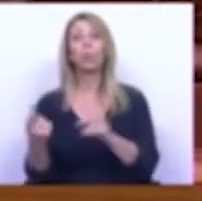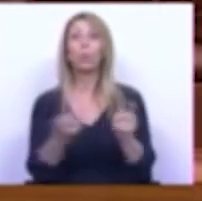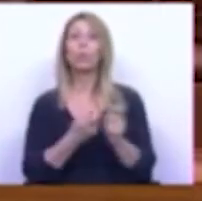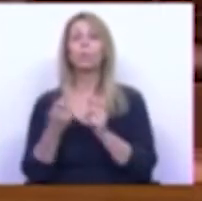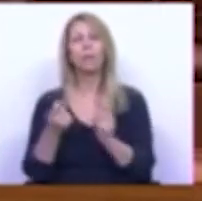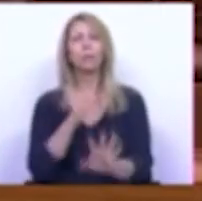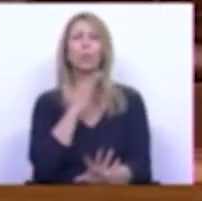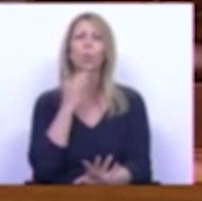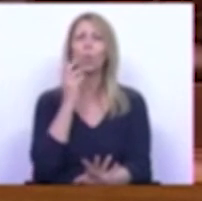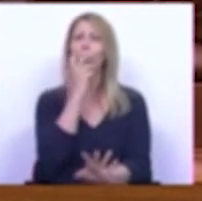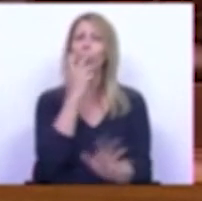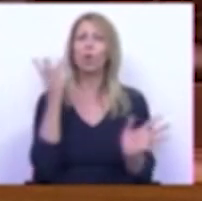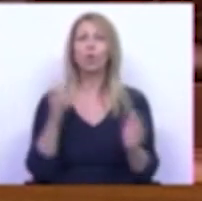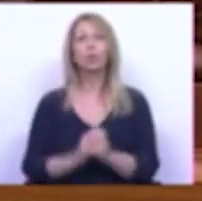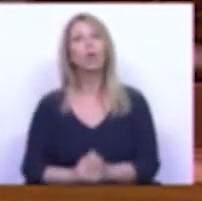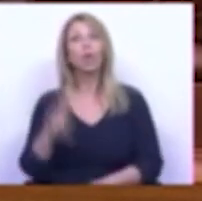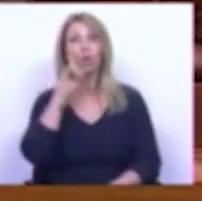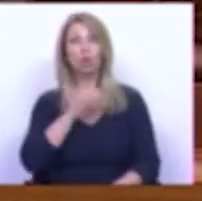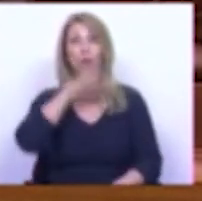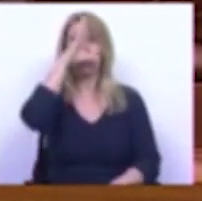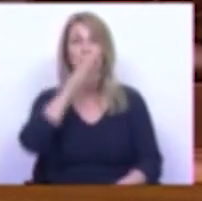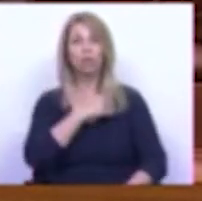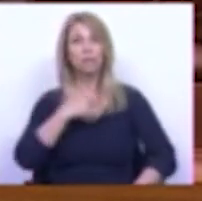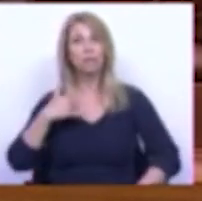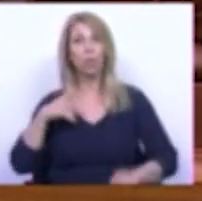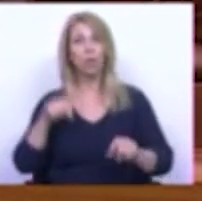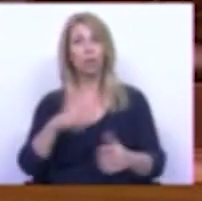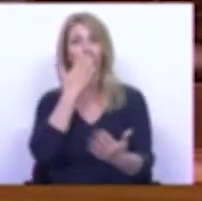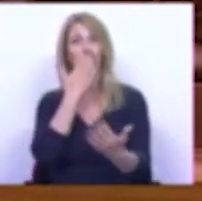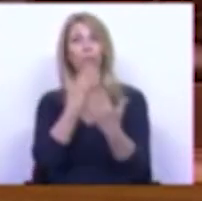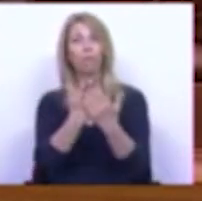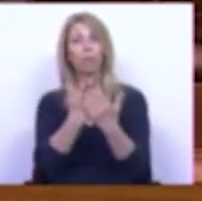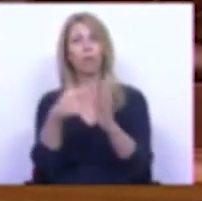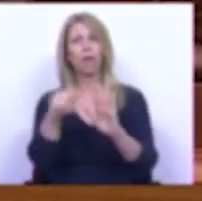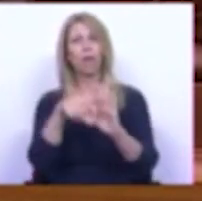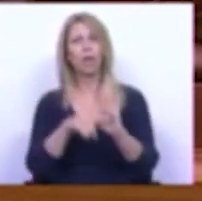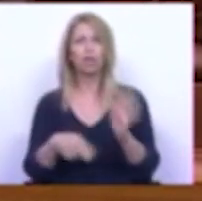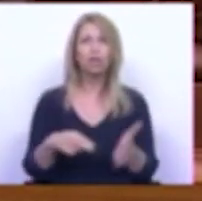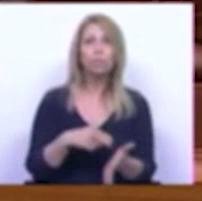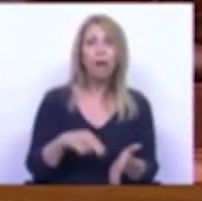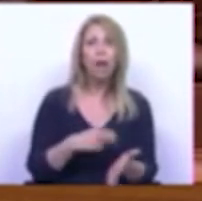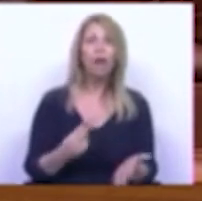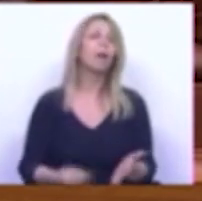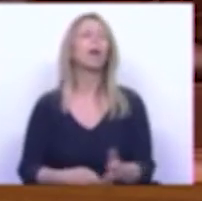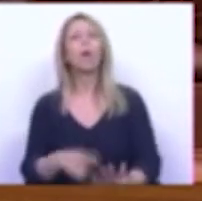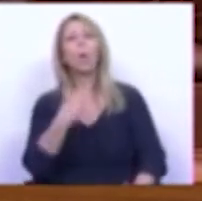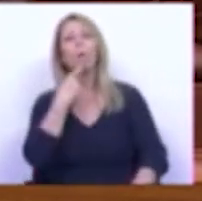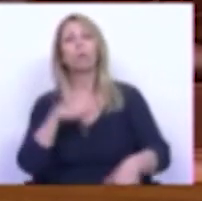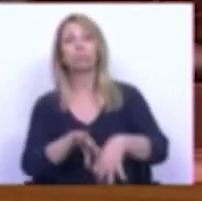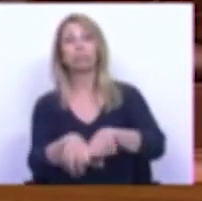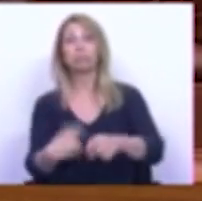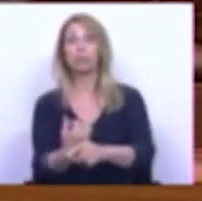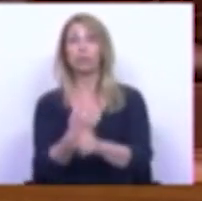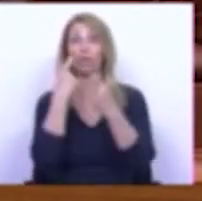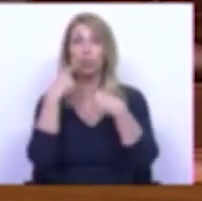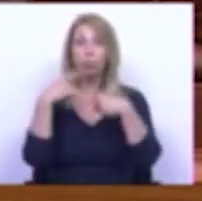curioso em que a Senhora Ministra da Saúde aqui confrontada com listas de espera com a enorme degradação de serviços